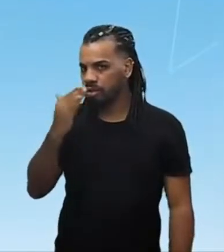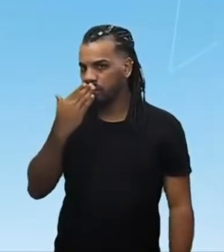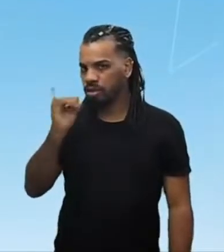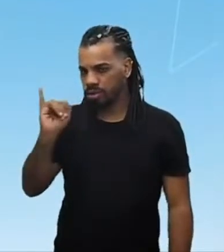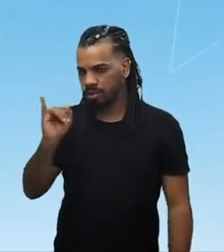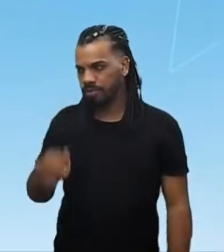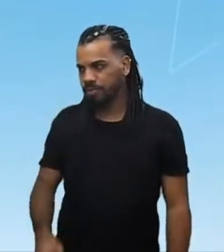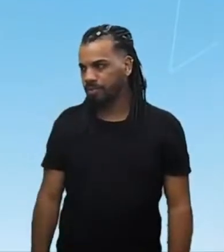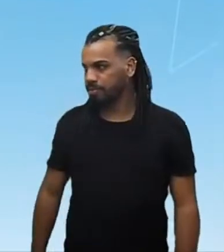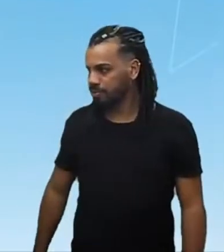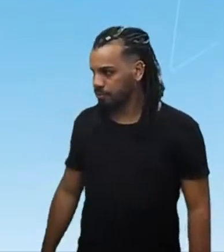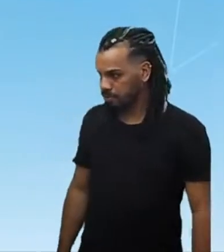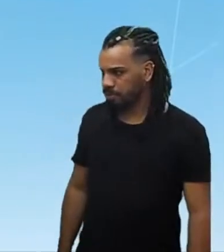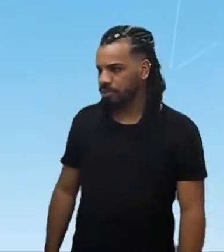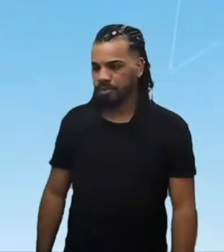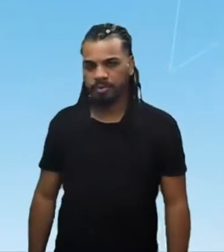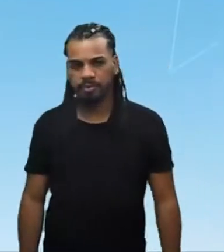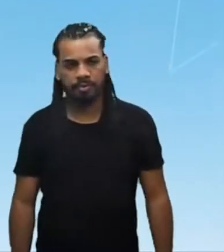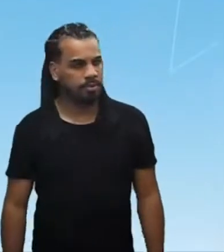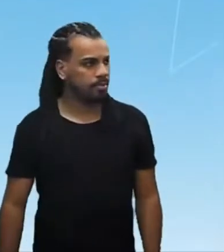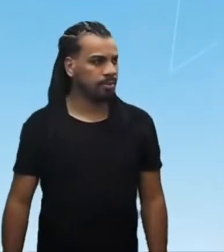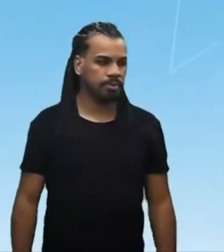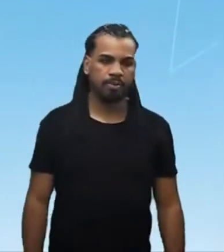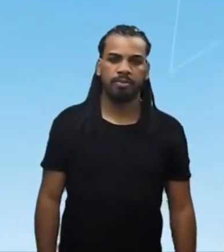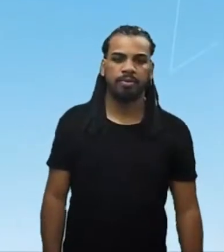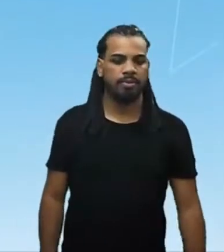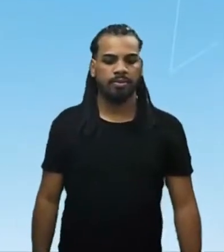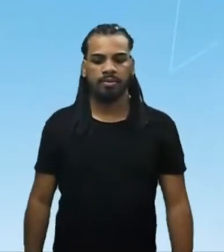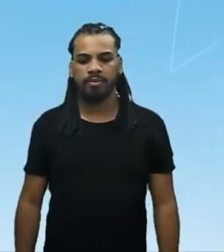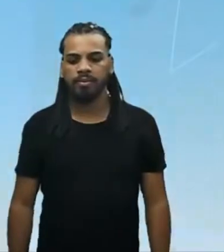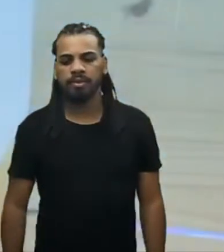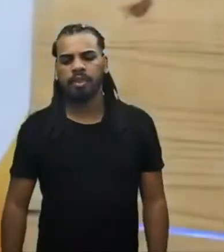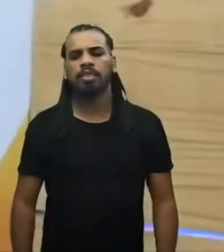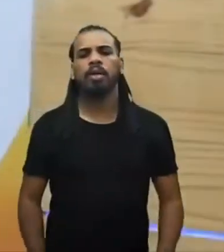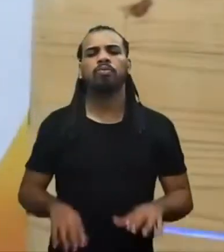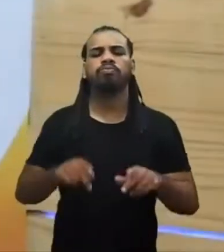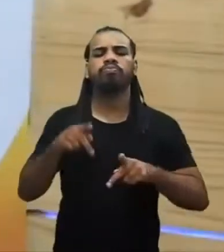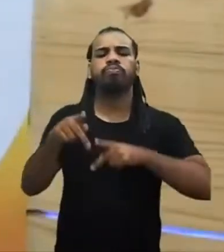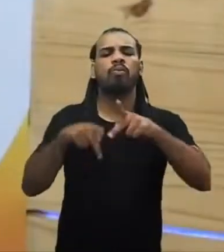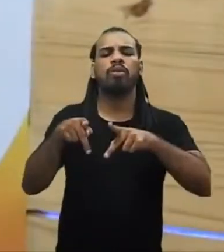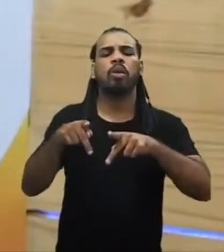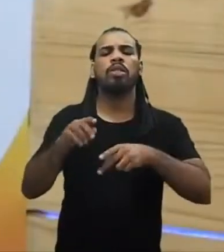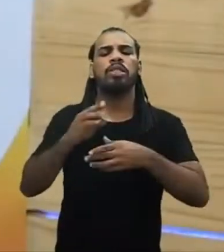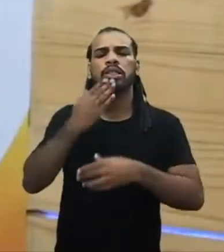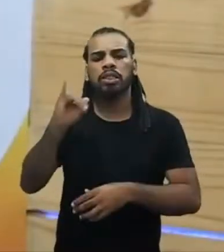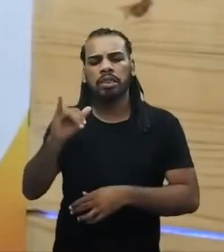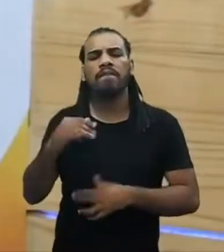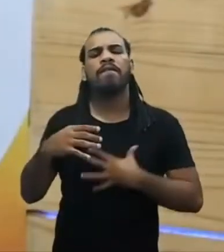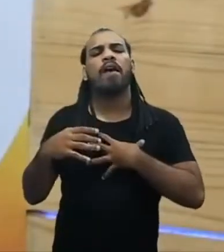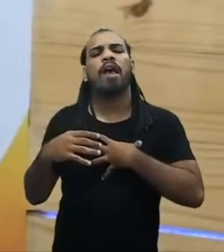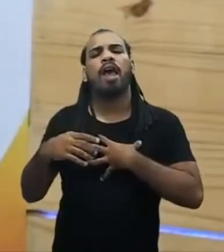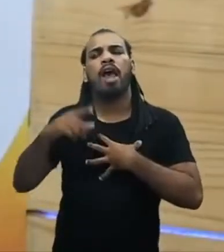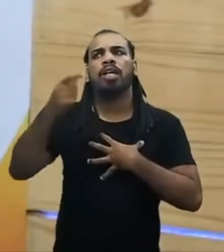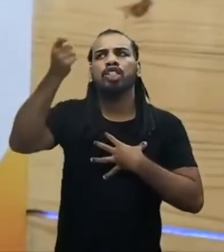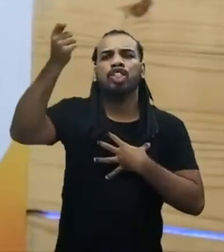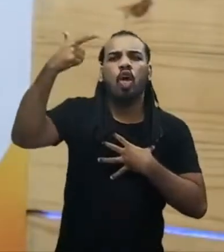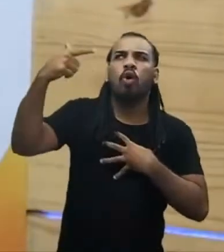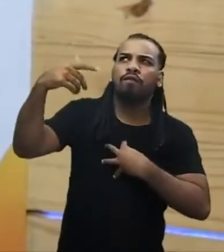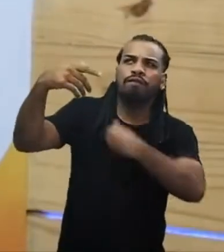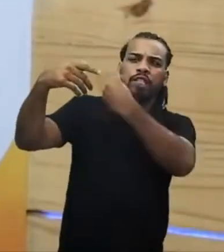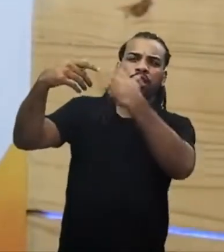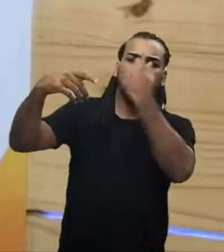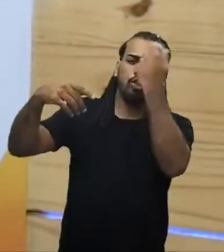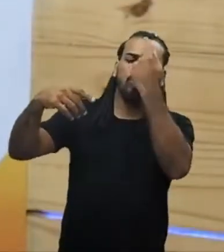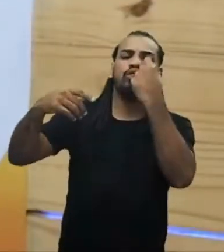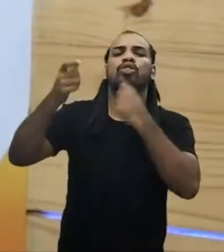Então, civilização Inca, pilhos do sol, localização, região dos Andes, América